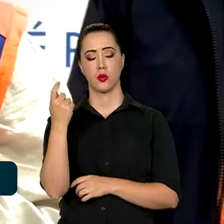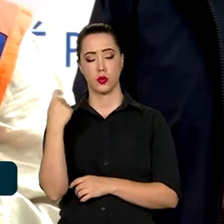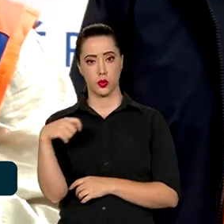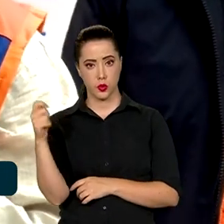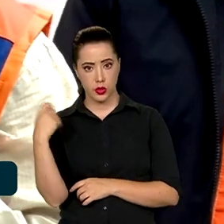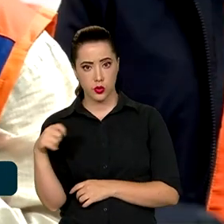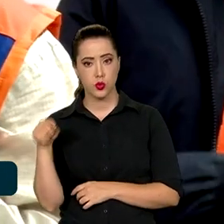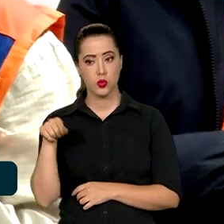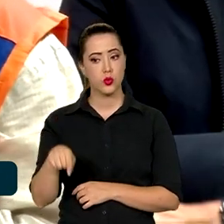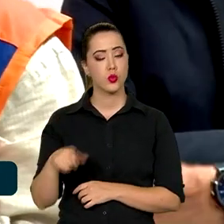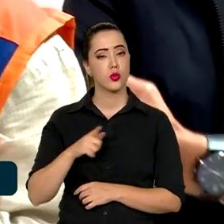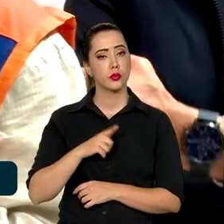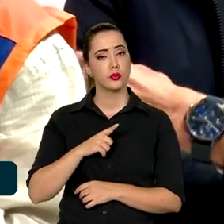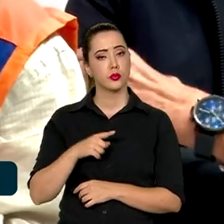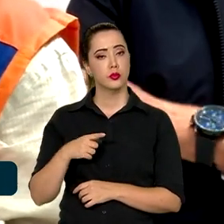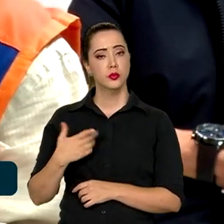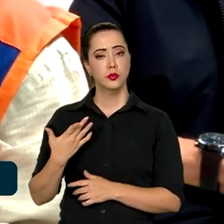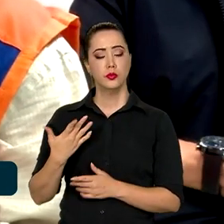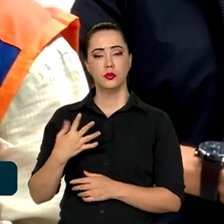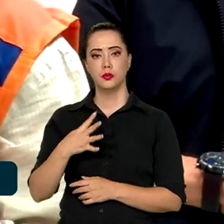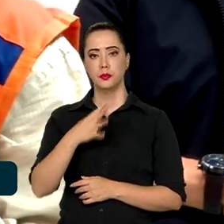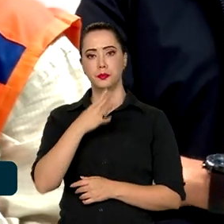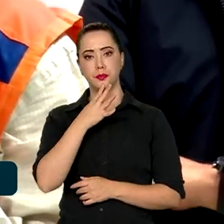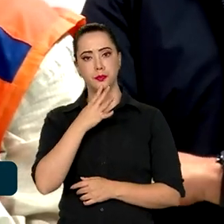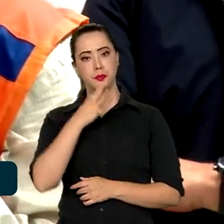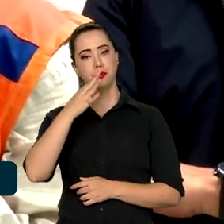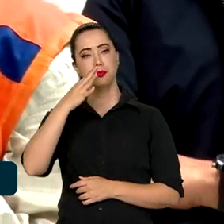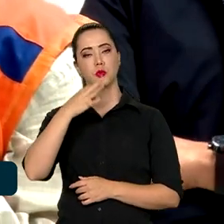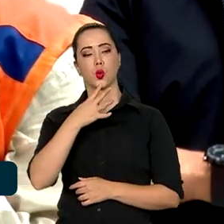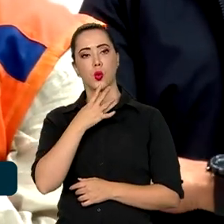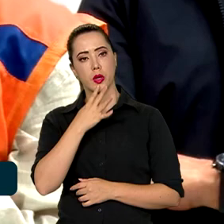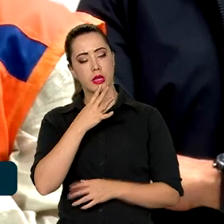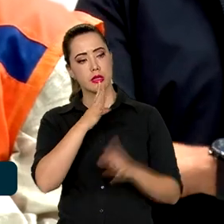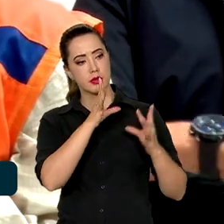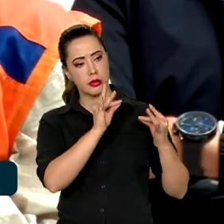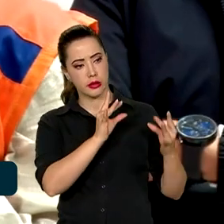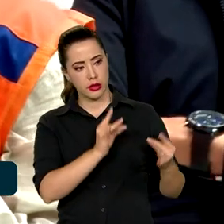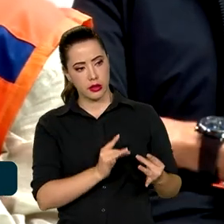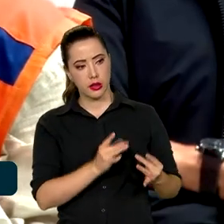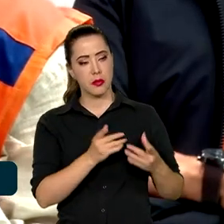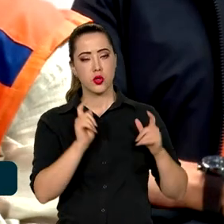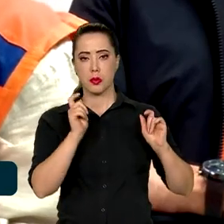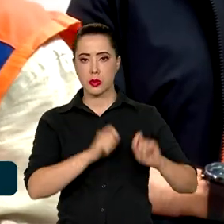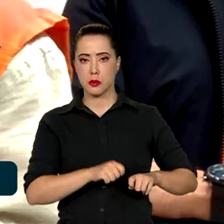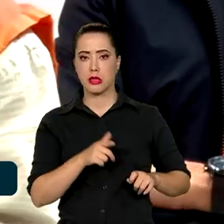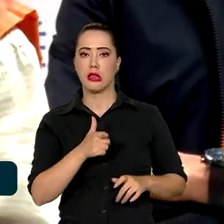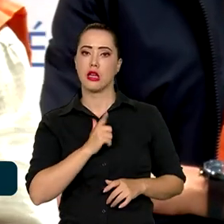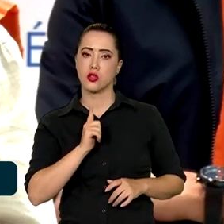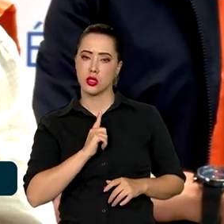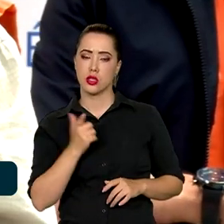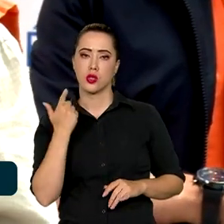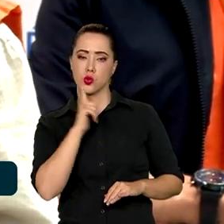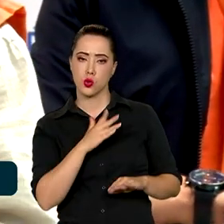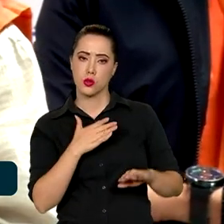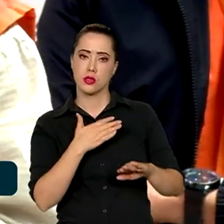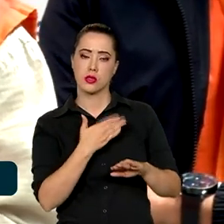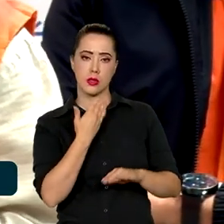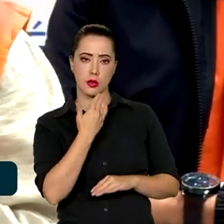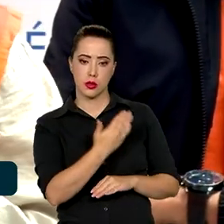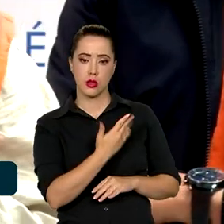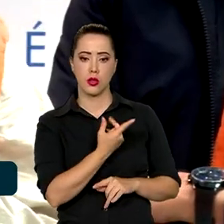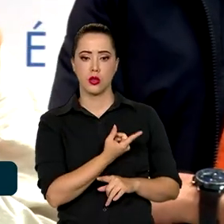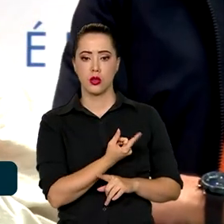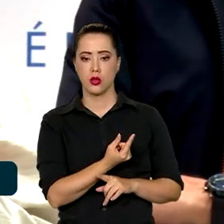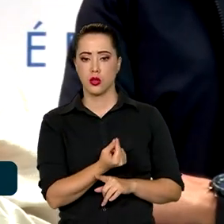tenha pleno conhecimento da possibilidade que elas têm de acessar a